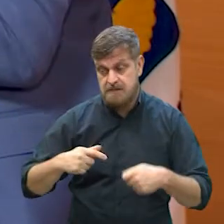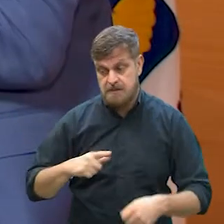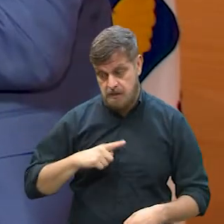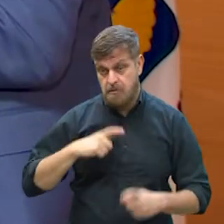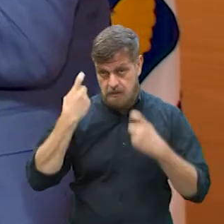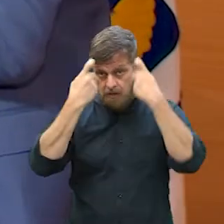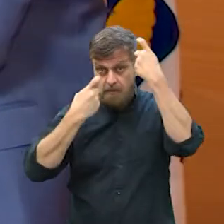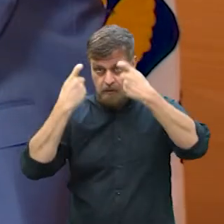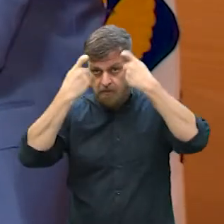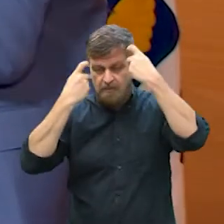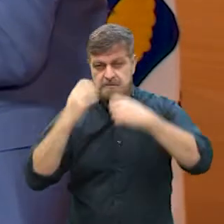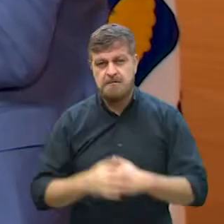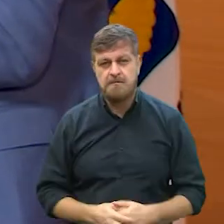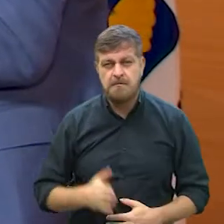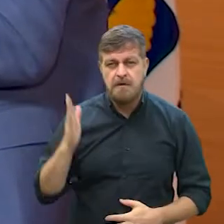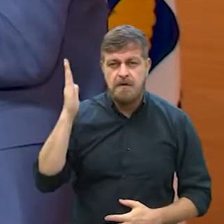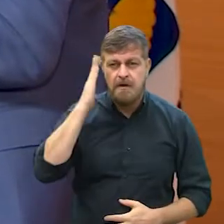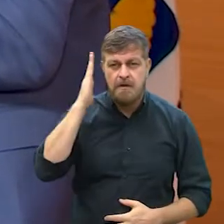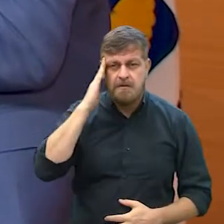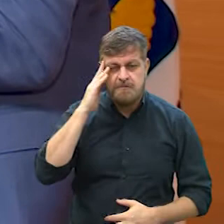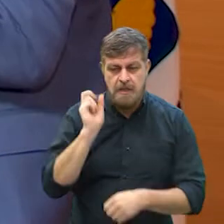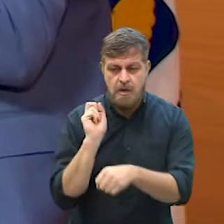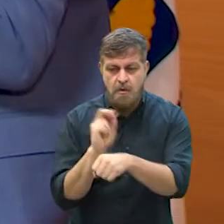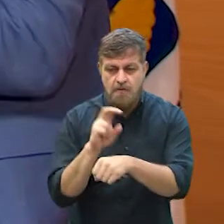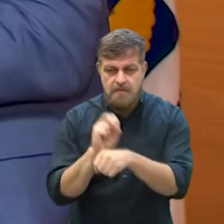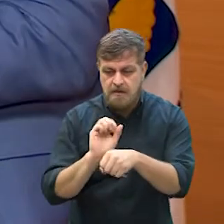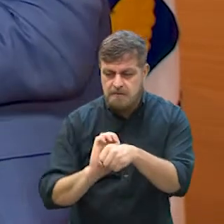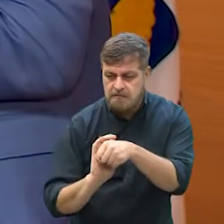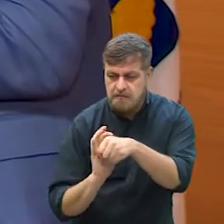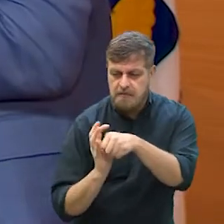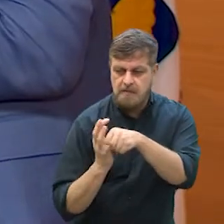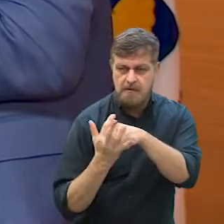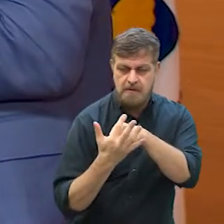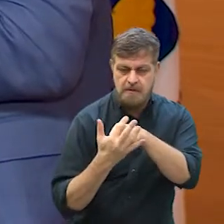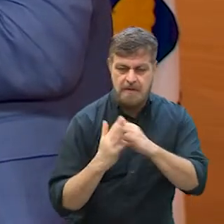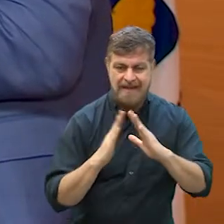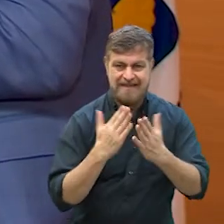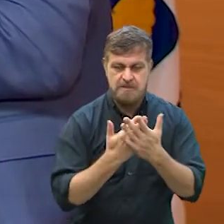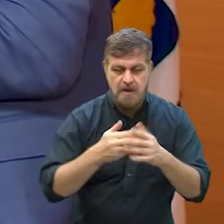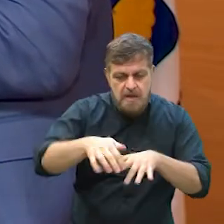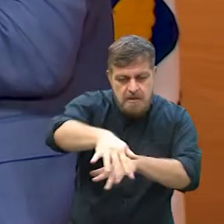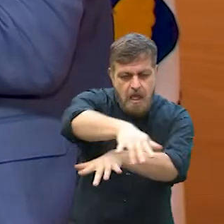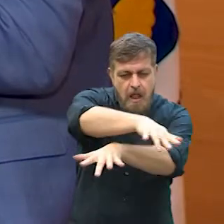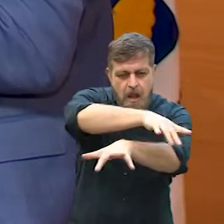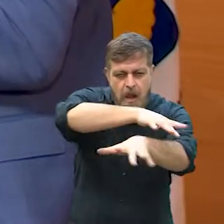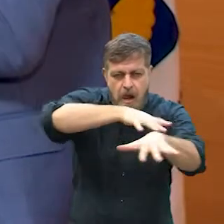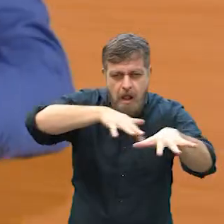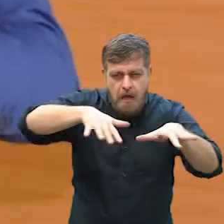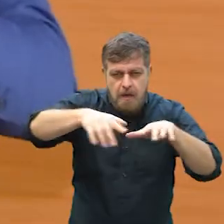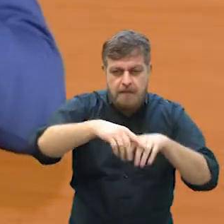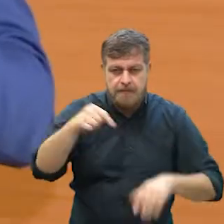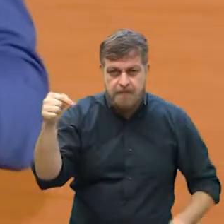essa preocupação. E a gente sabe também que o vírus pode circular nas escolas, mas